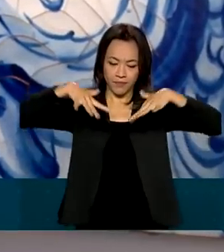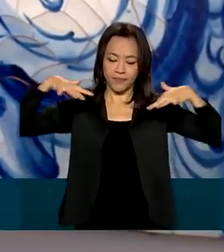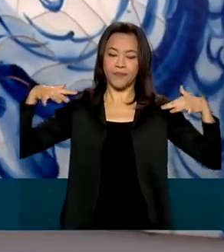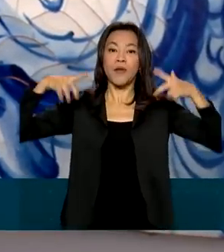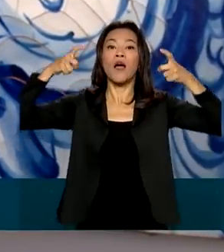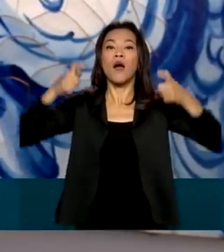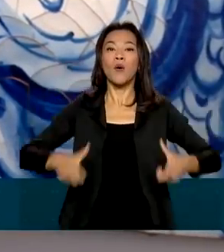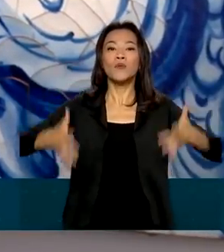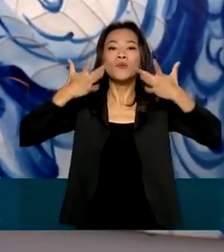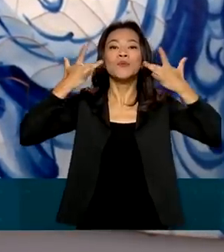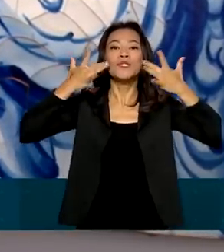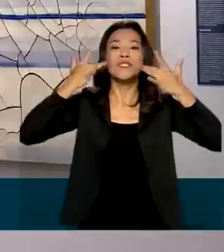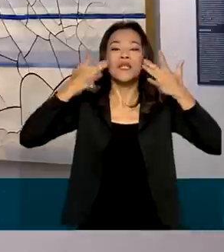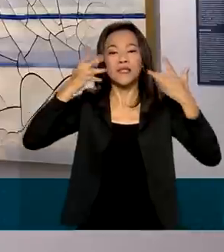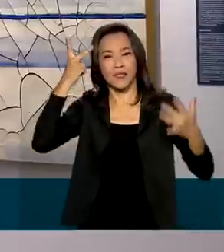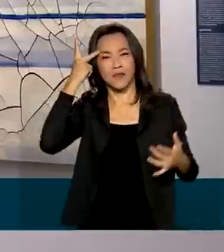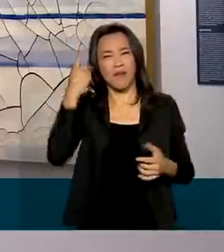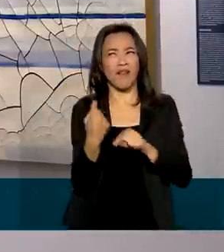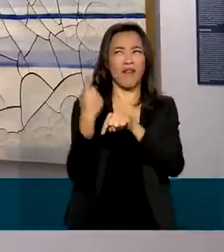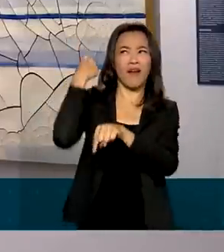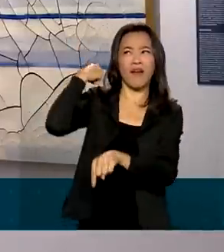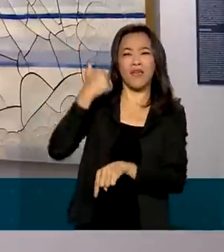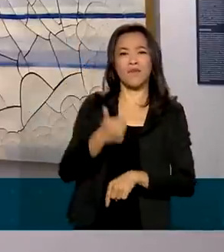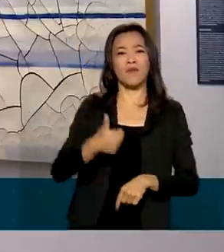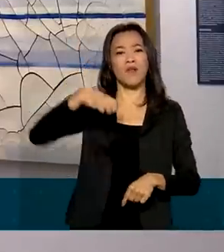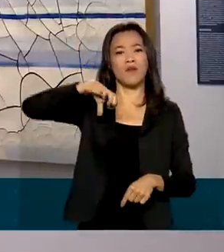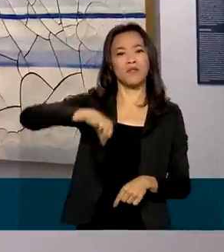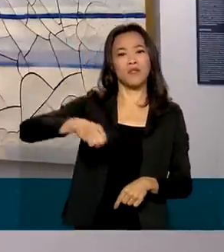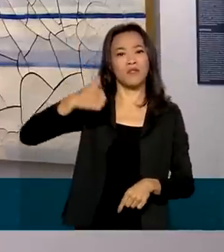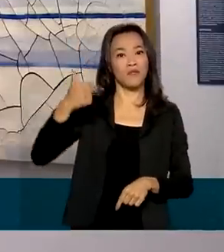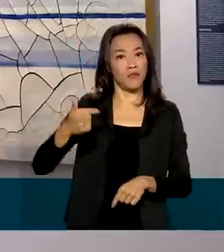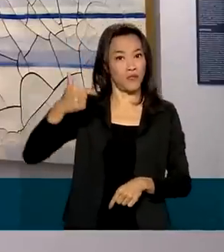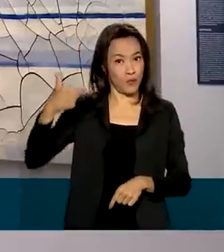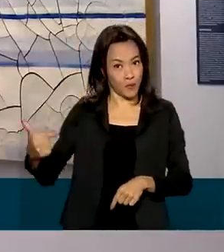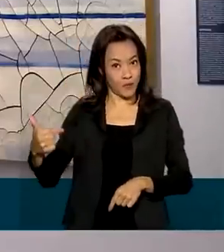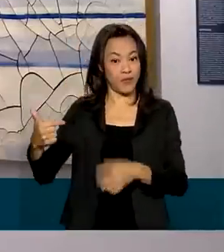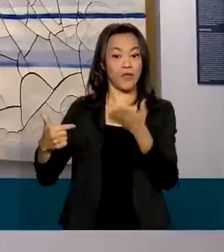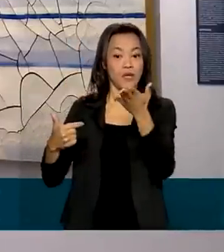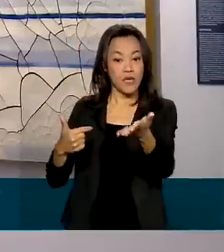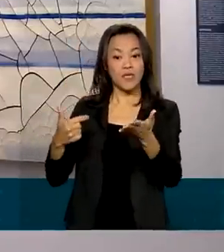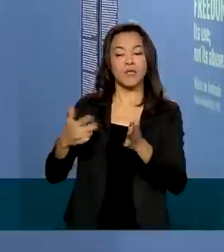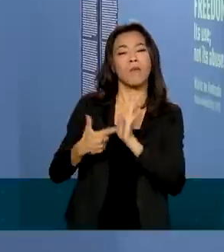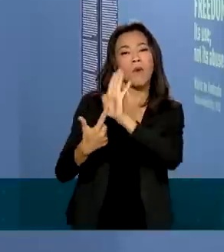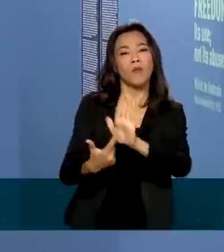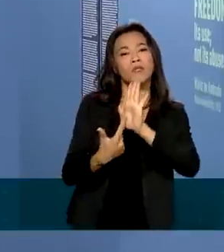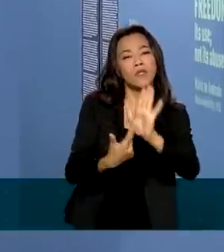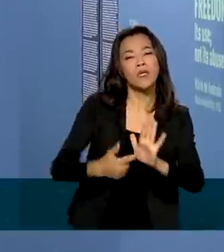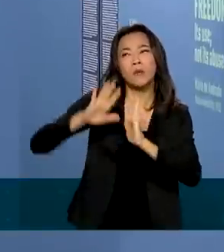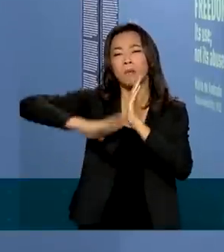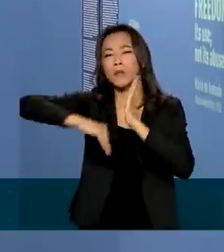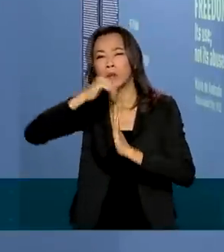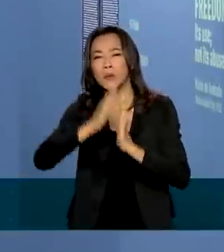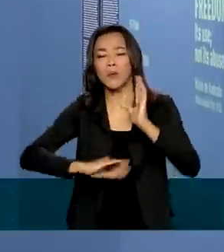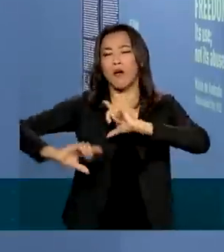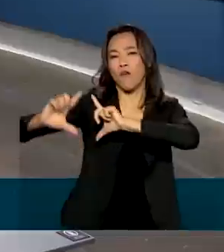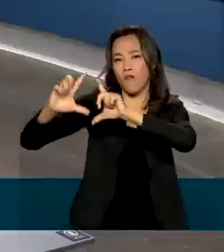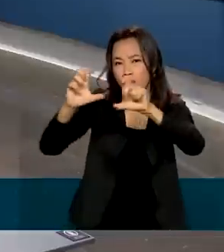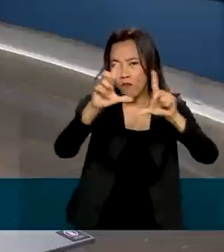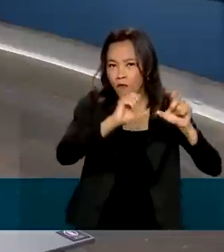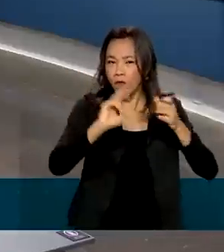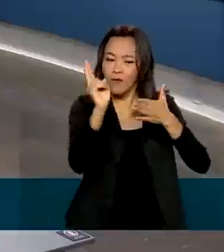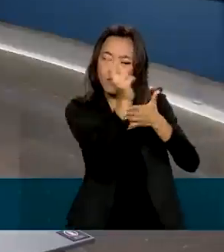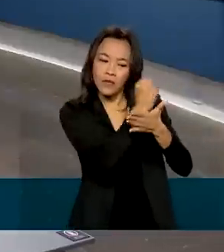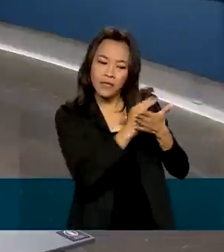São Paulo, lá em 1922. A mostra traz para o público pinturas, fotografias, desenhos,